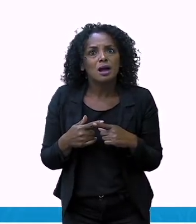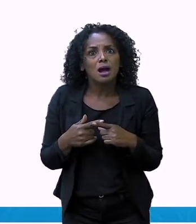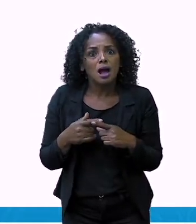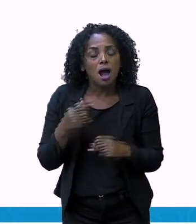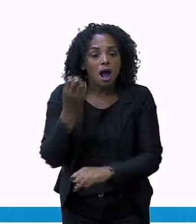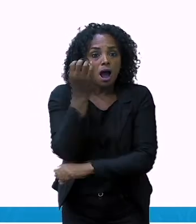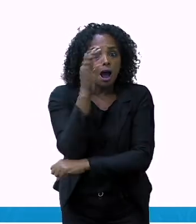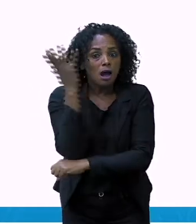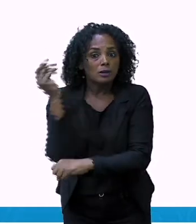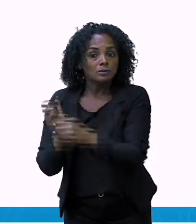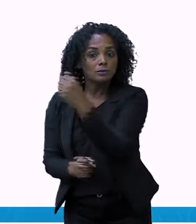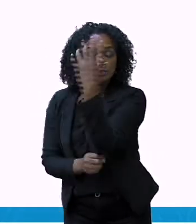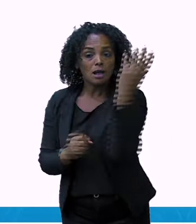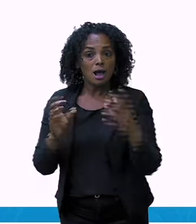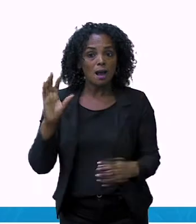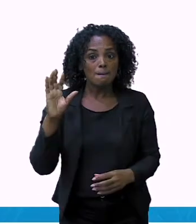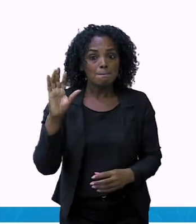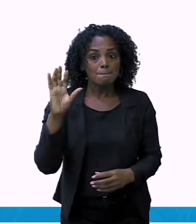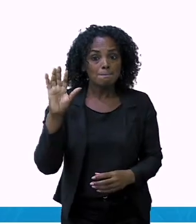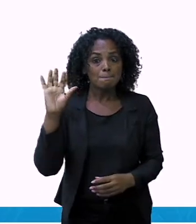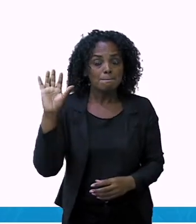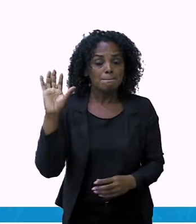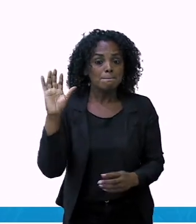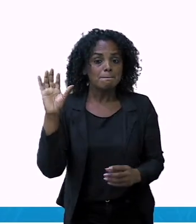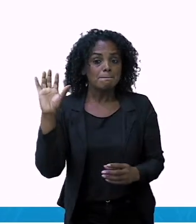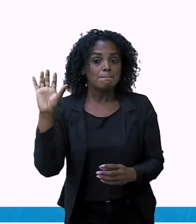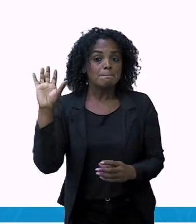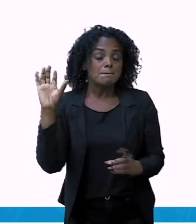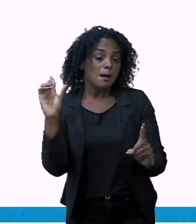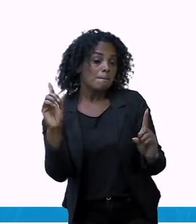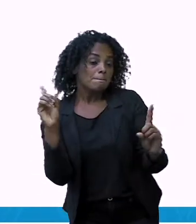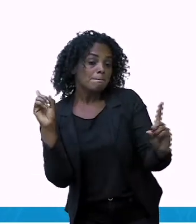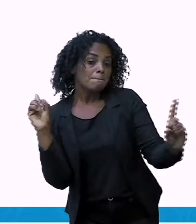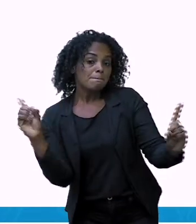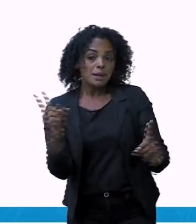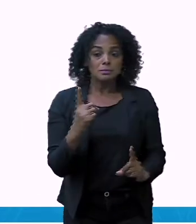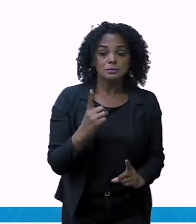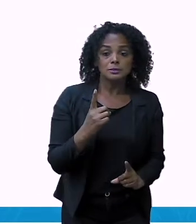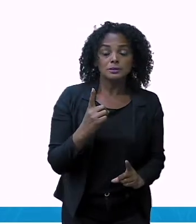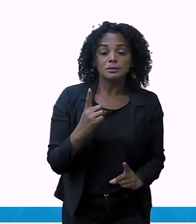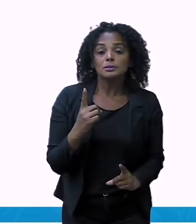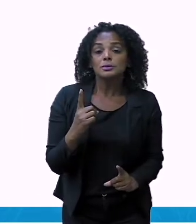estranha, a árvore do conhecimento.